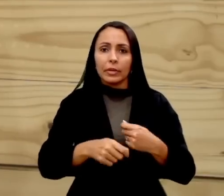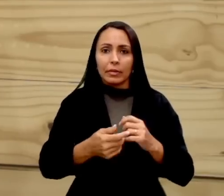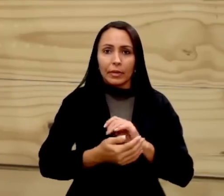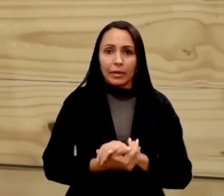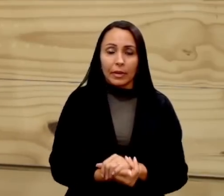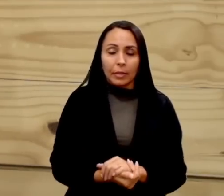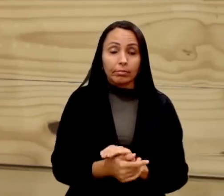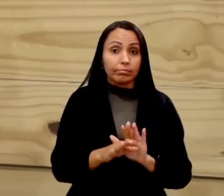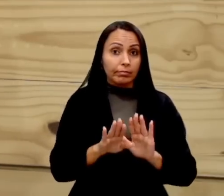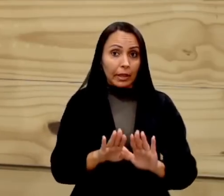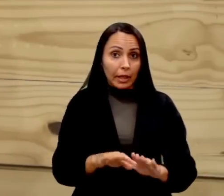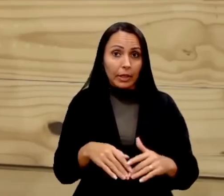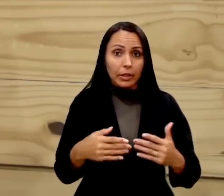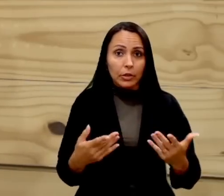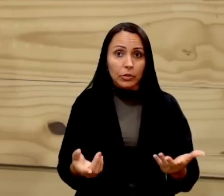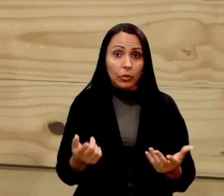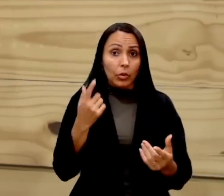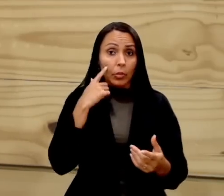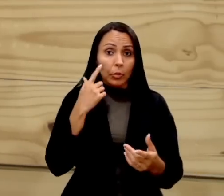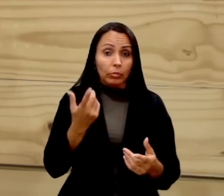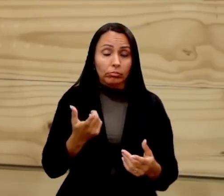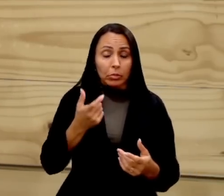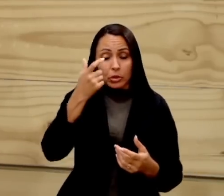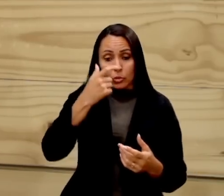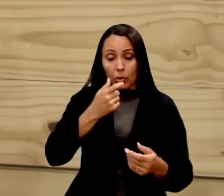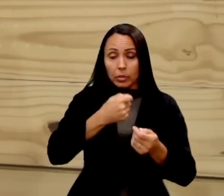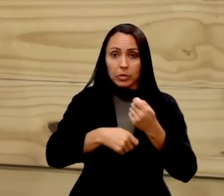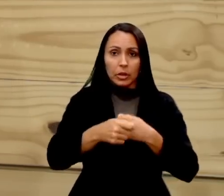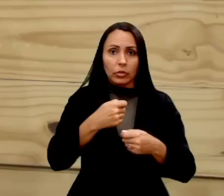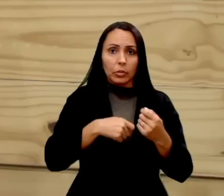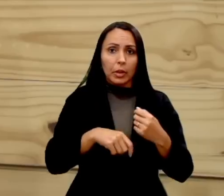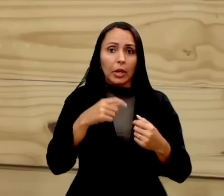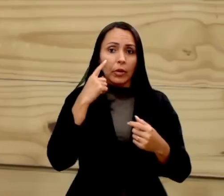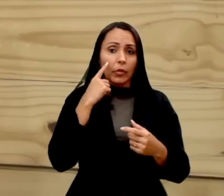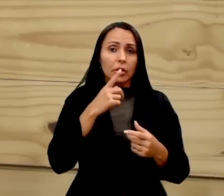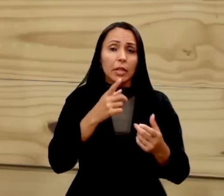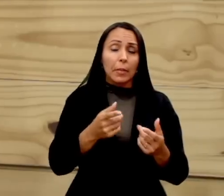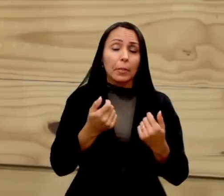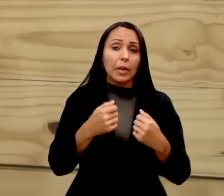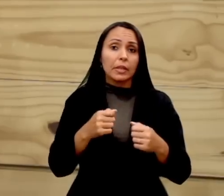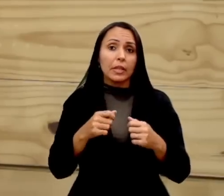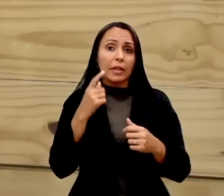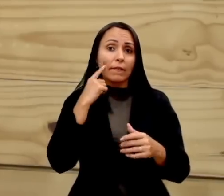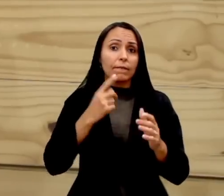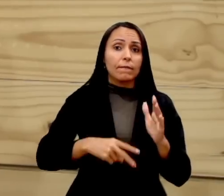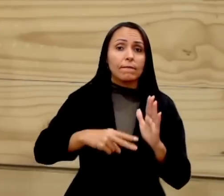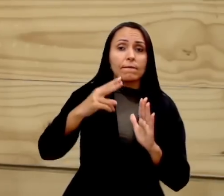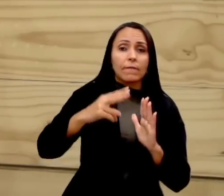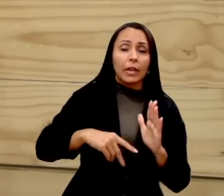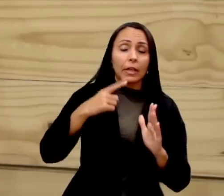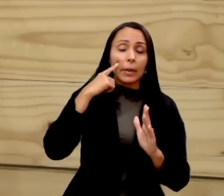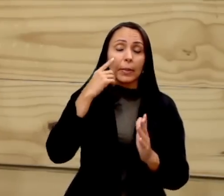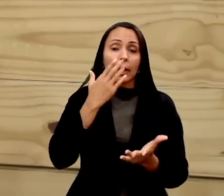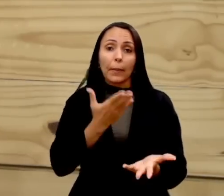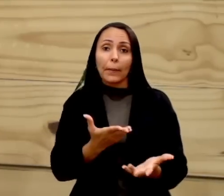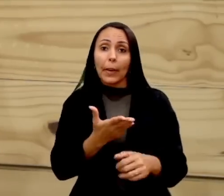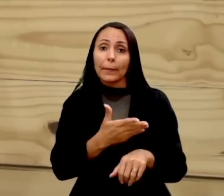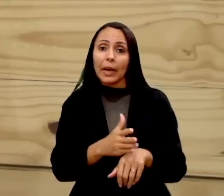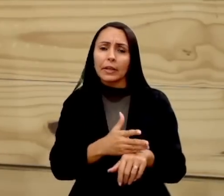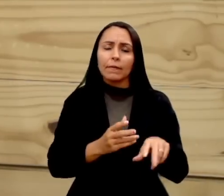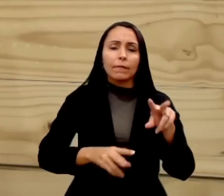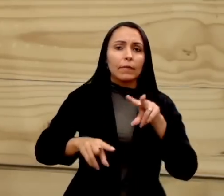Para isso, como administradora, importante você rever conceitos e entendê-los para que isso seja colocado de forma prática e usual